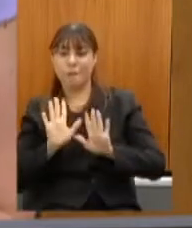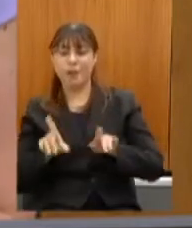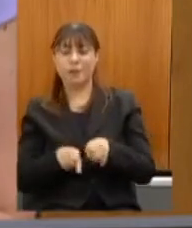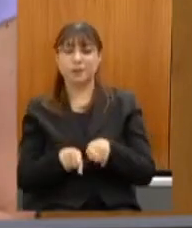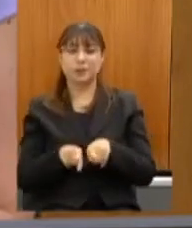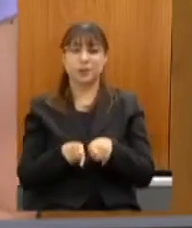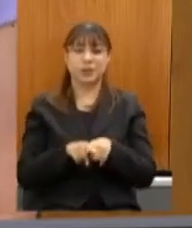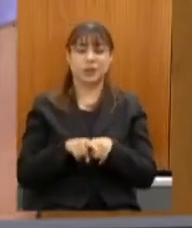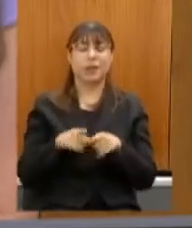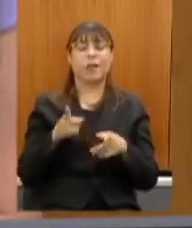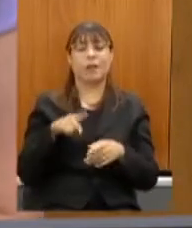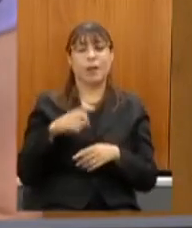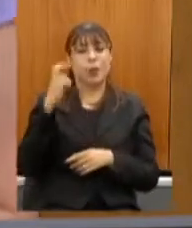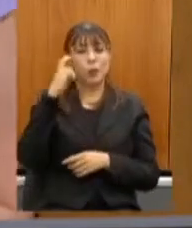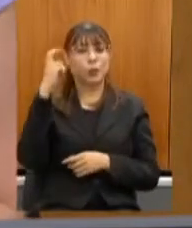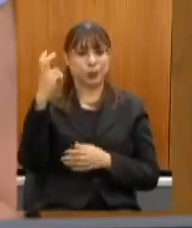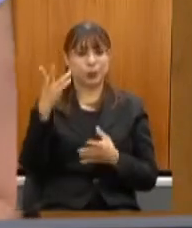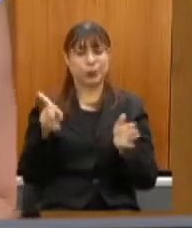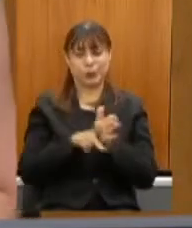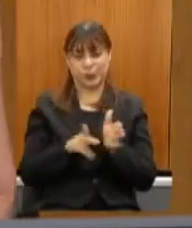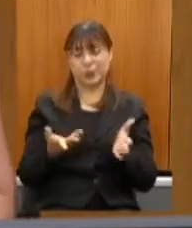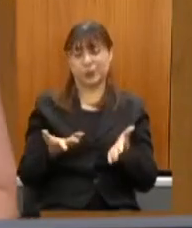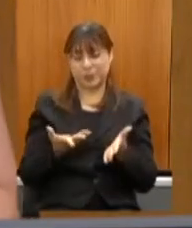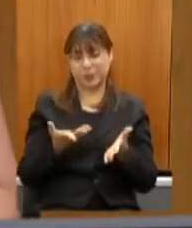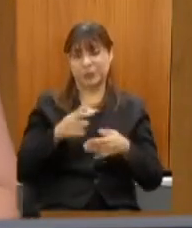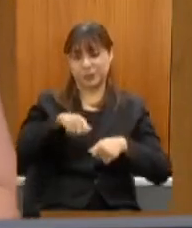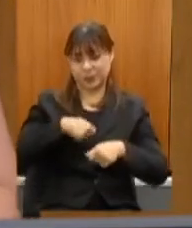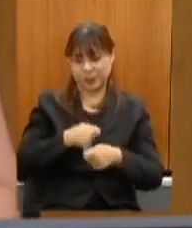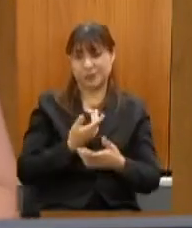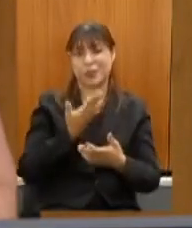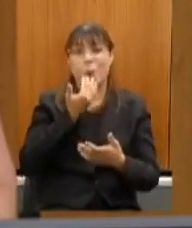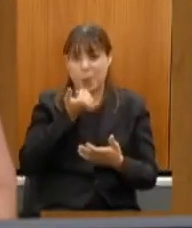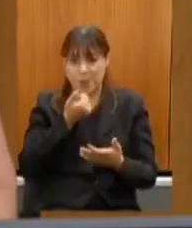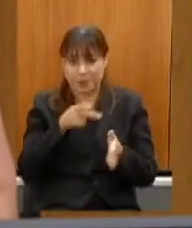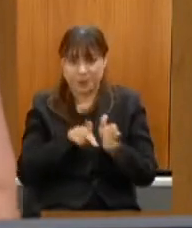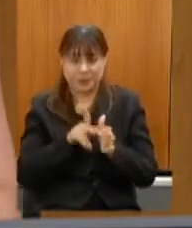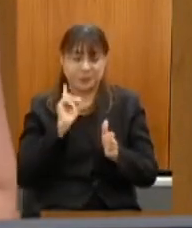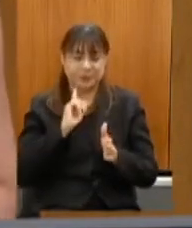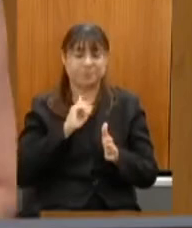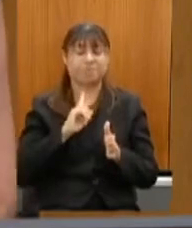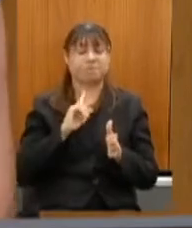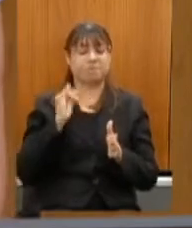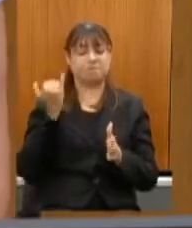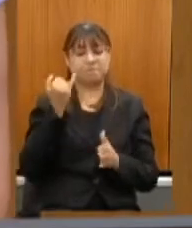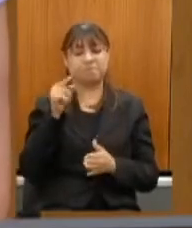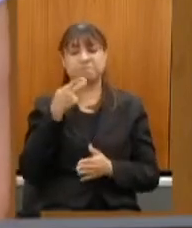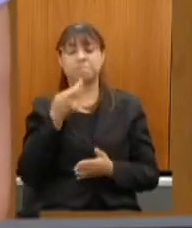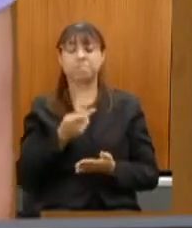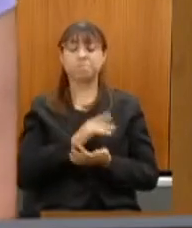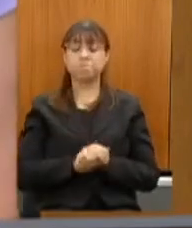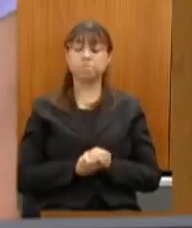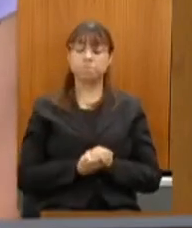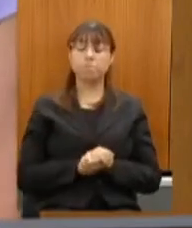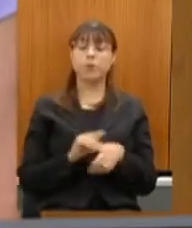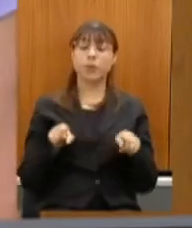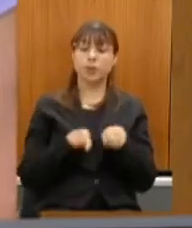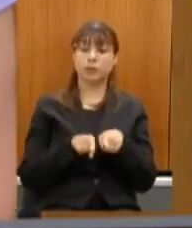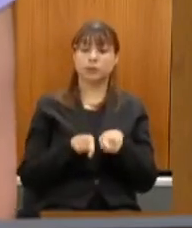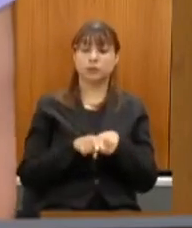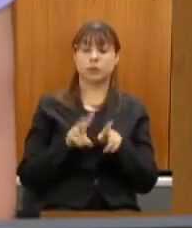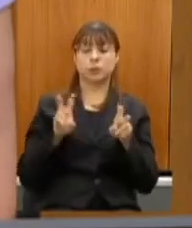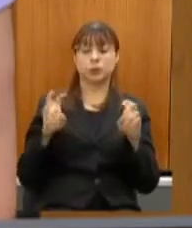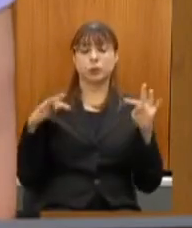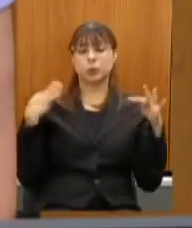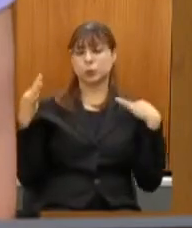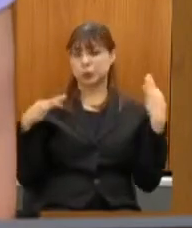espectro cultural que a cozinha mineira traz junto então quis destacar esse ponto aqui que eu achei muito interessante e em relação ao turismo